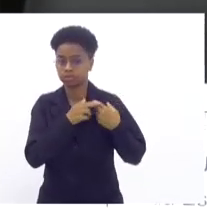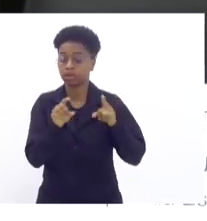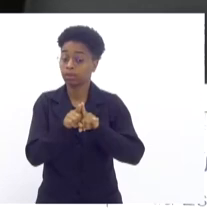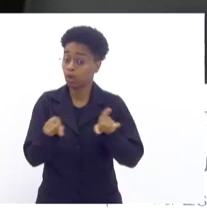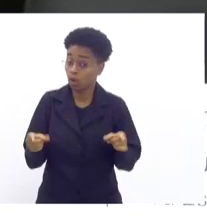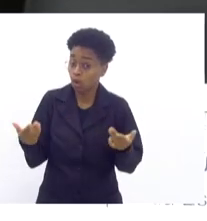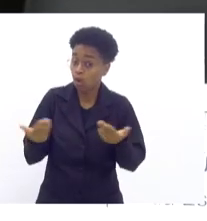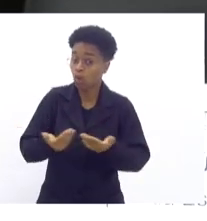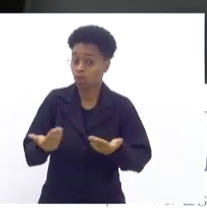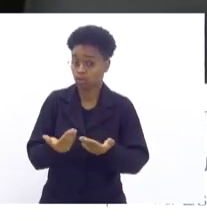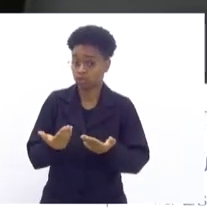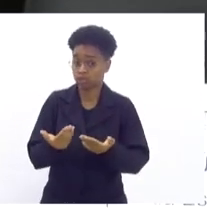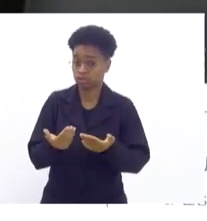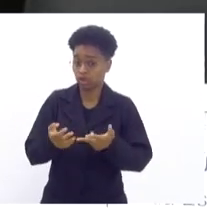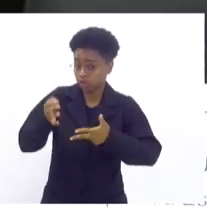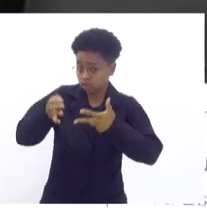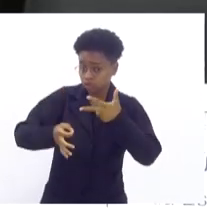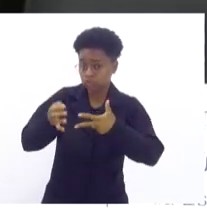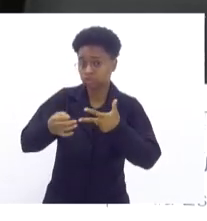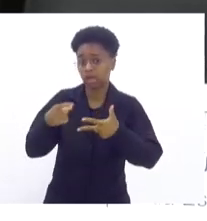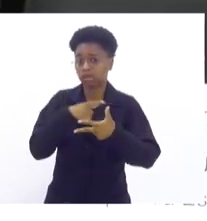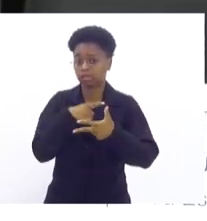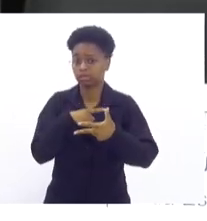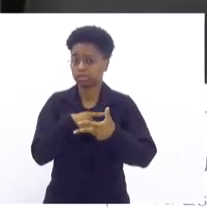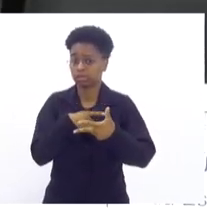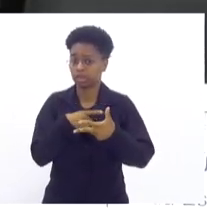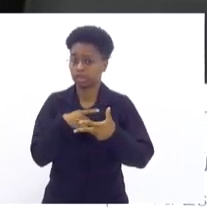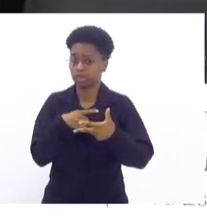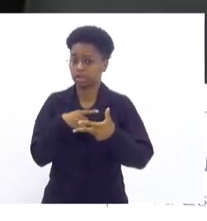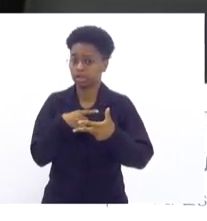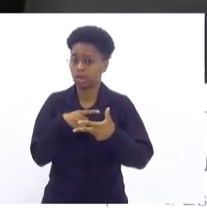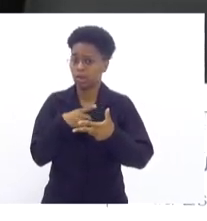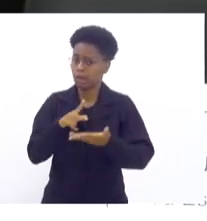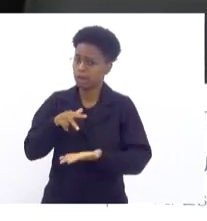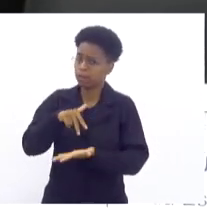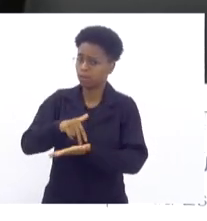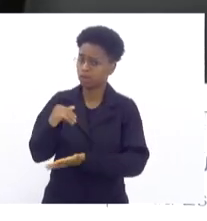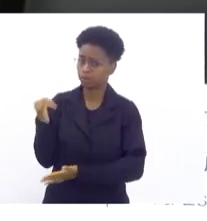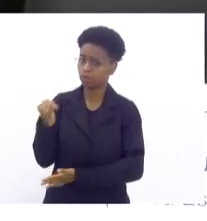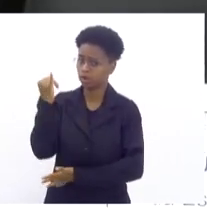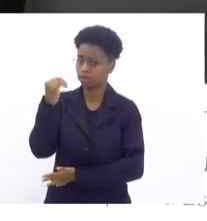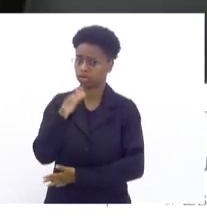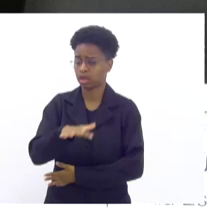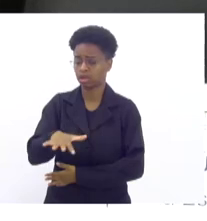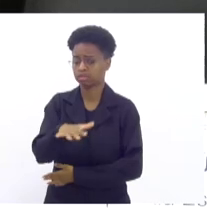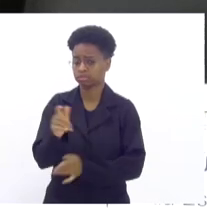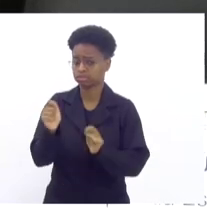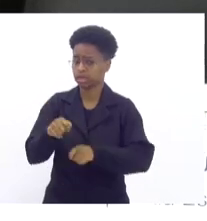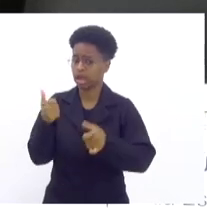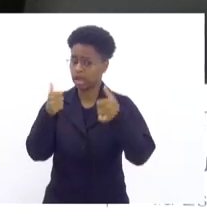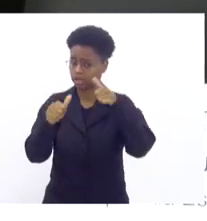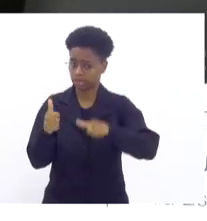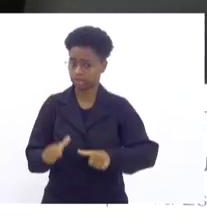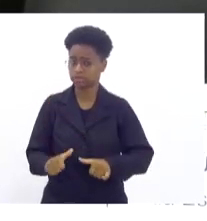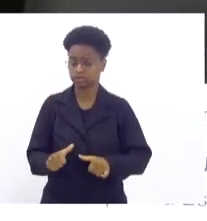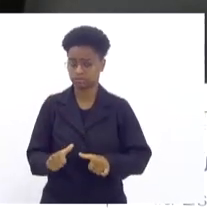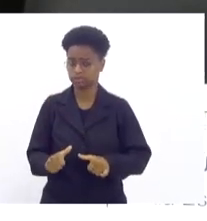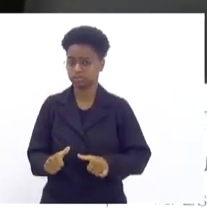o judiciário ele tem um, ele tem uma posição muito importante nisso tudo na hora de avaliar e de analisar.